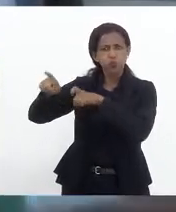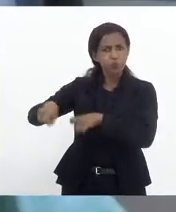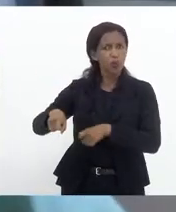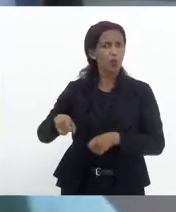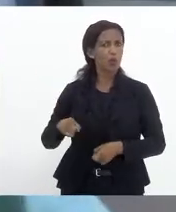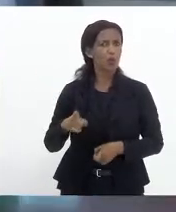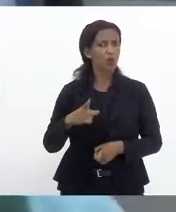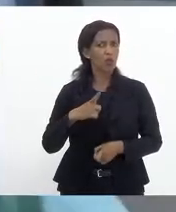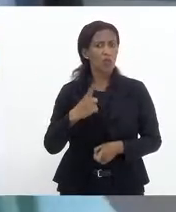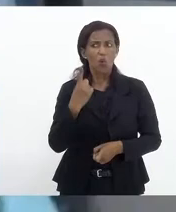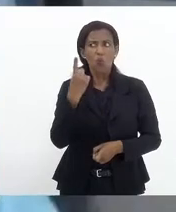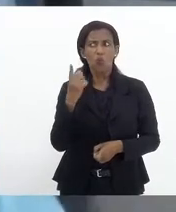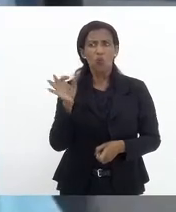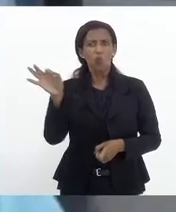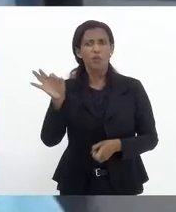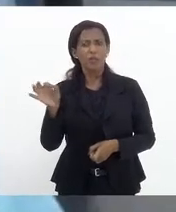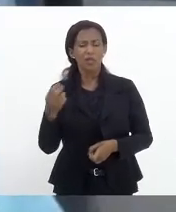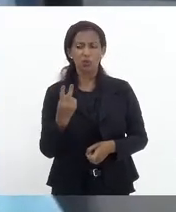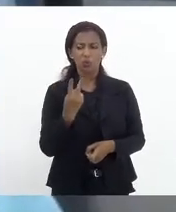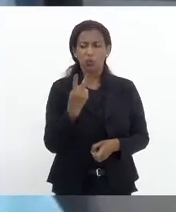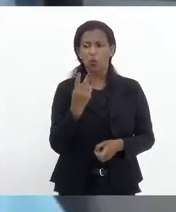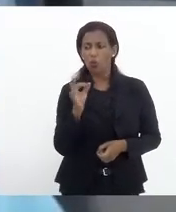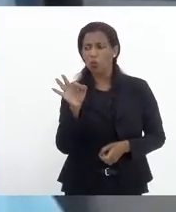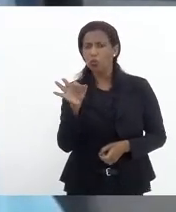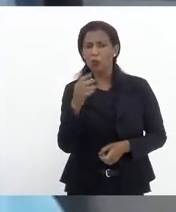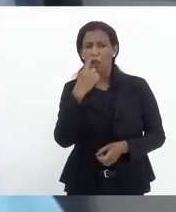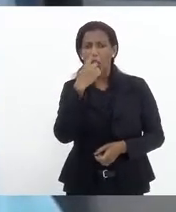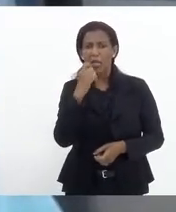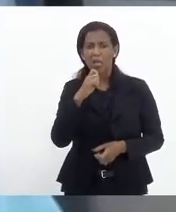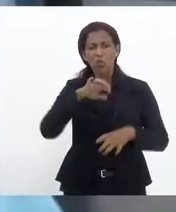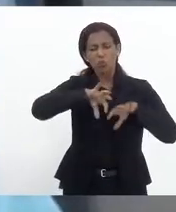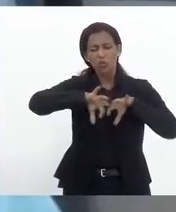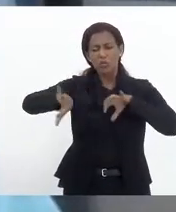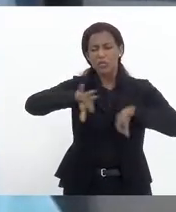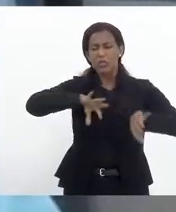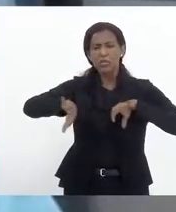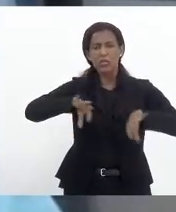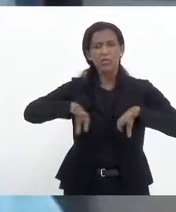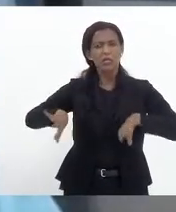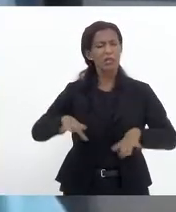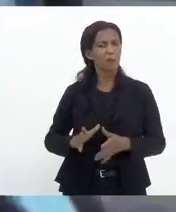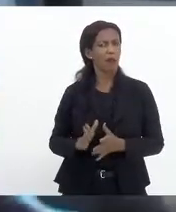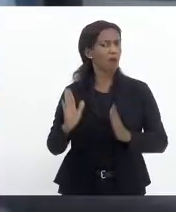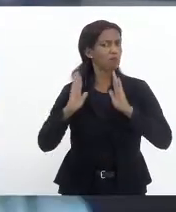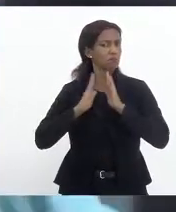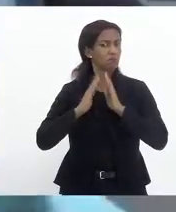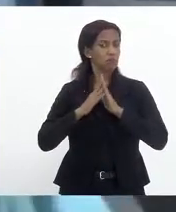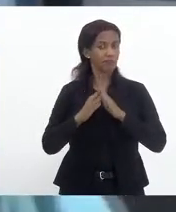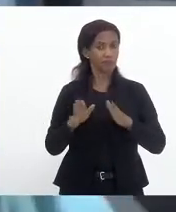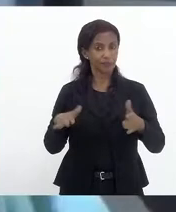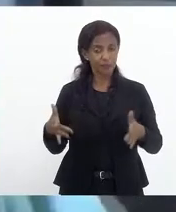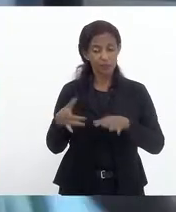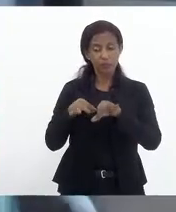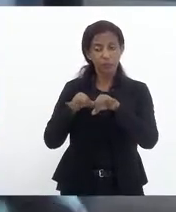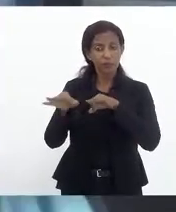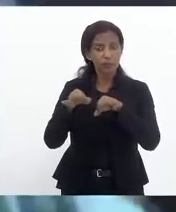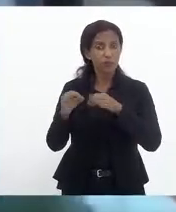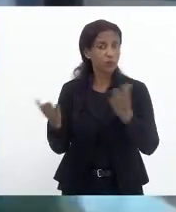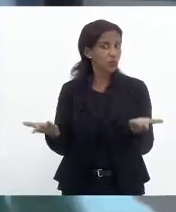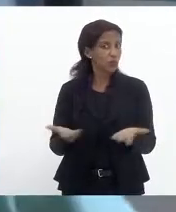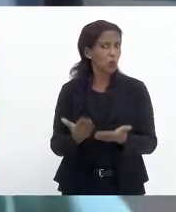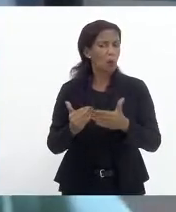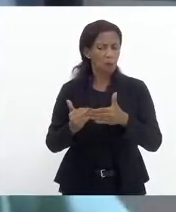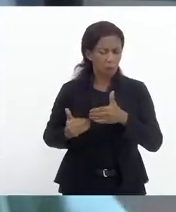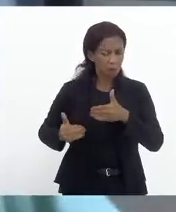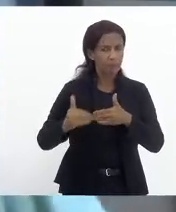com 1%, 2% de lixo coletado na coleta seletiva domiciliar. Então, com o projeto de hoje, a gente vai